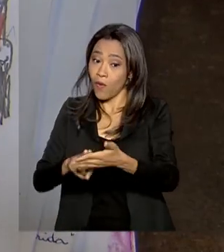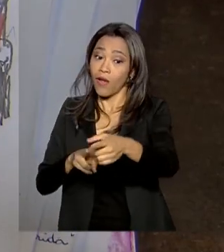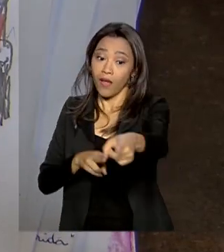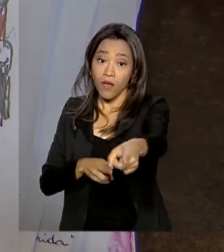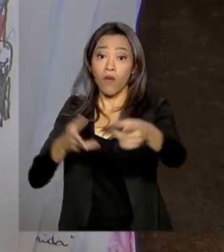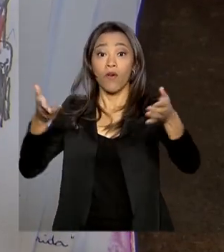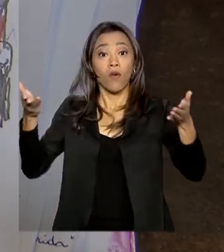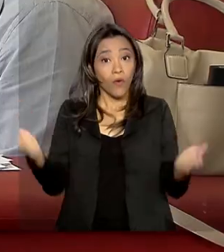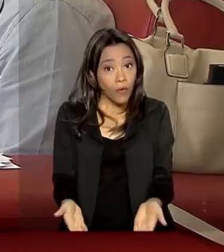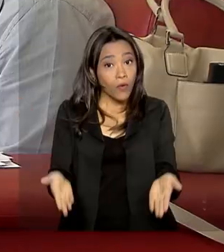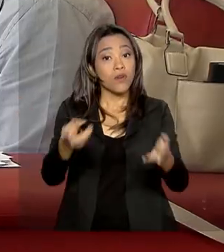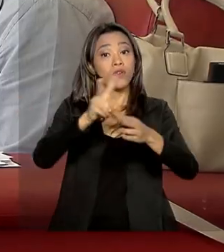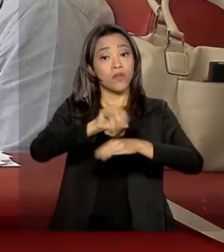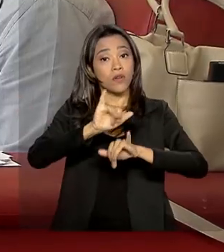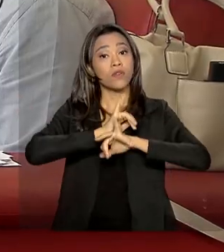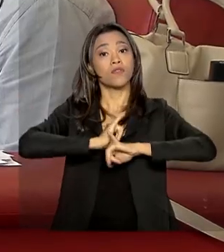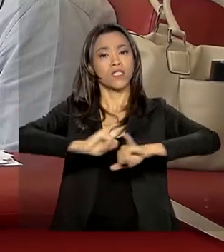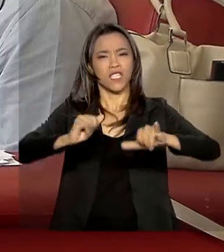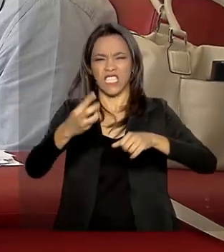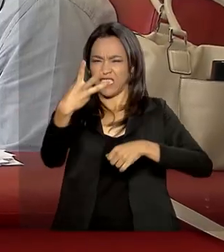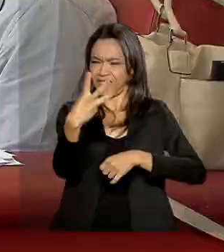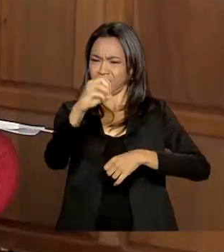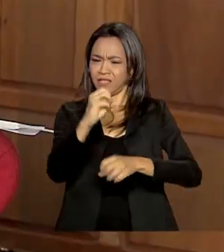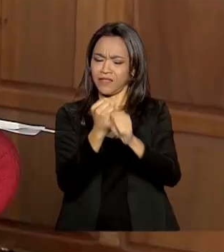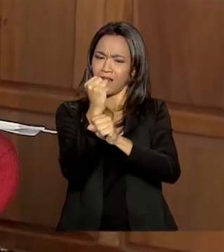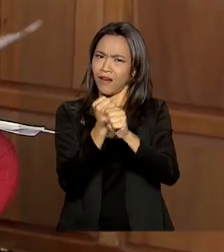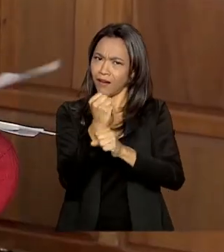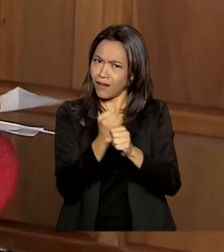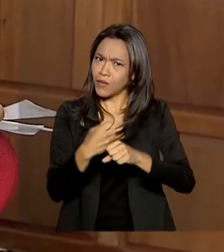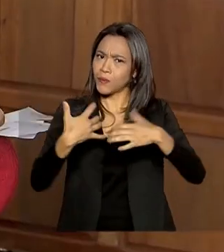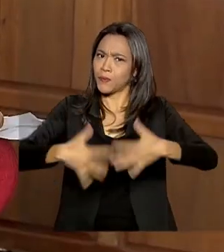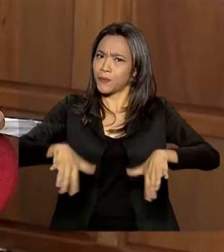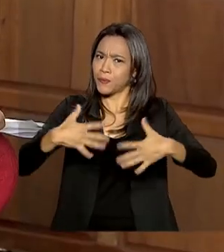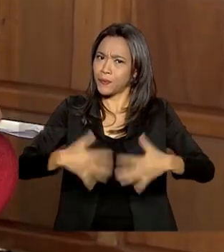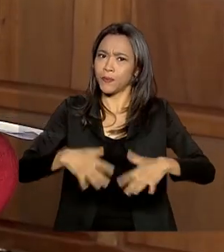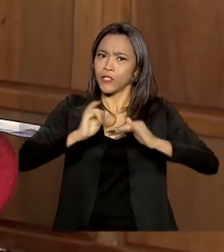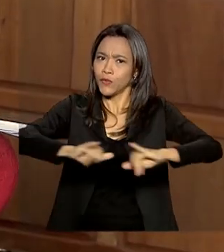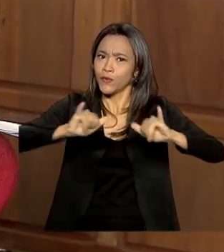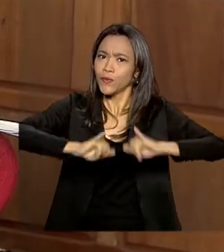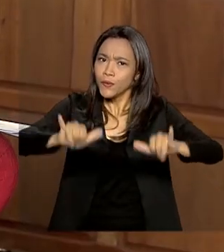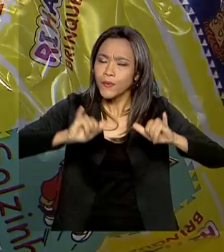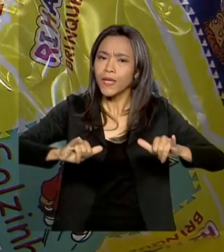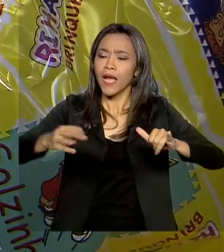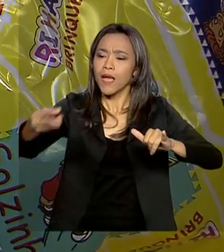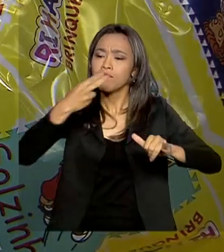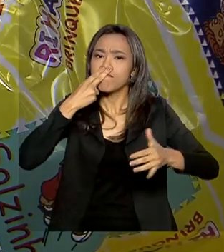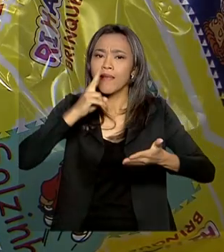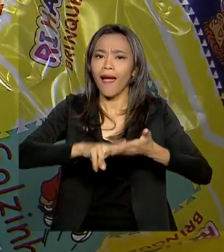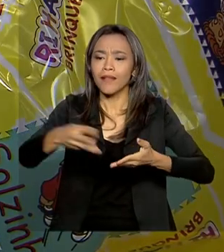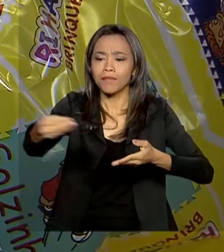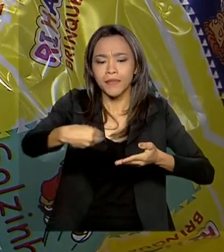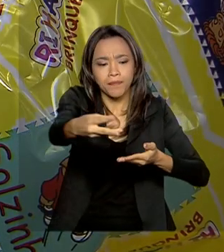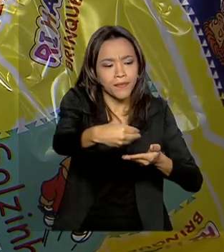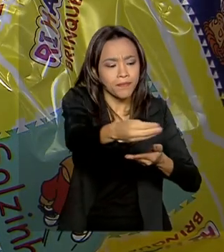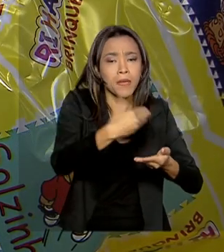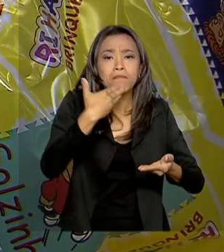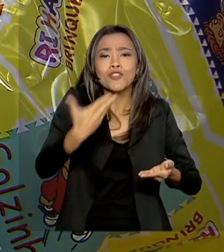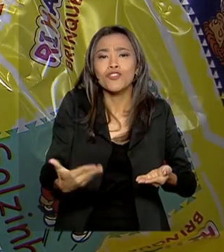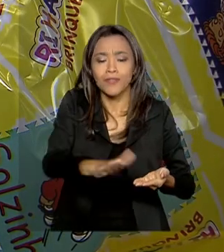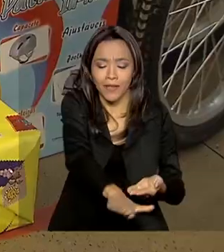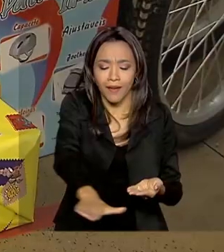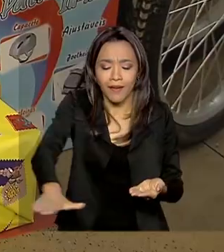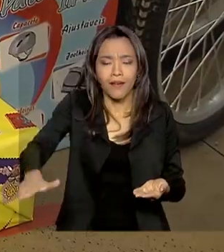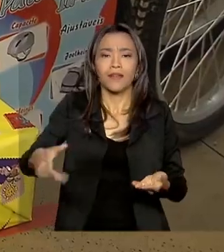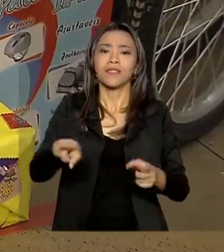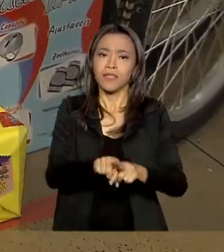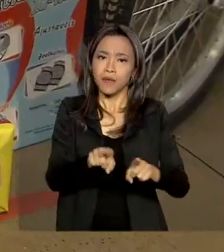oficialmente hoje. Há 30 anos, a empresa promove a campanha que recebe cartas com pedidos de crianças e de